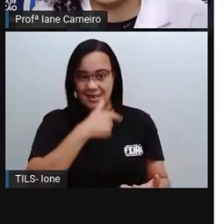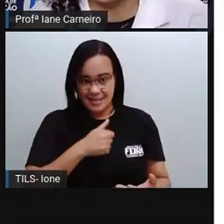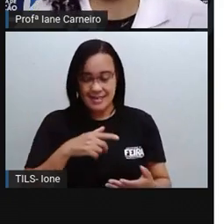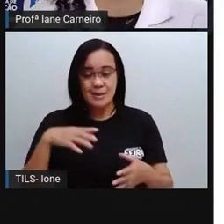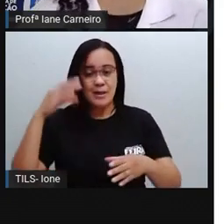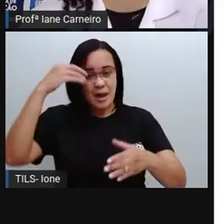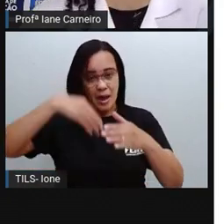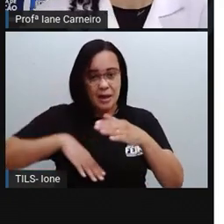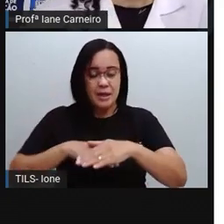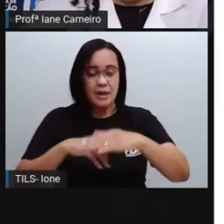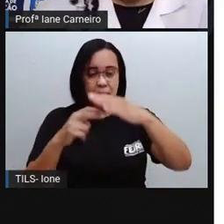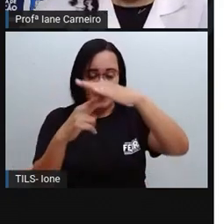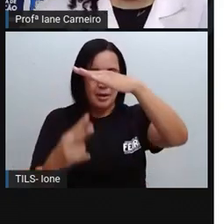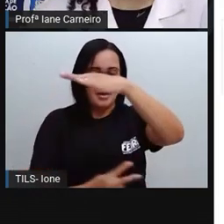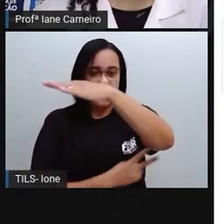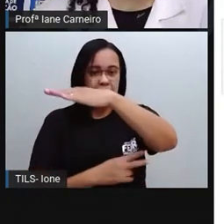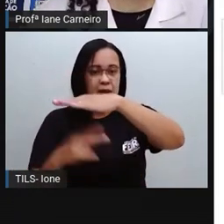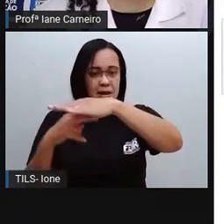São Francisco.